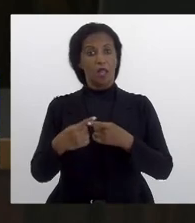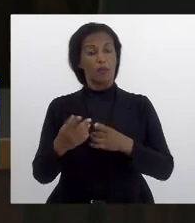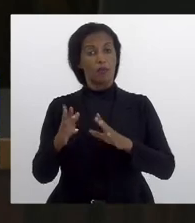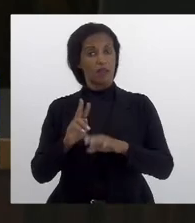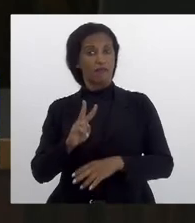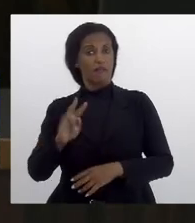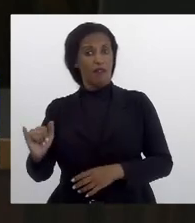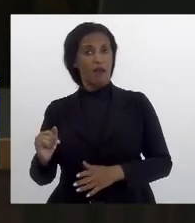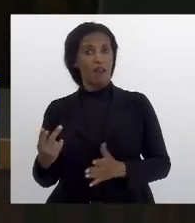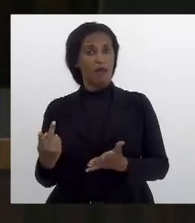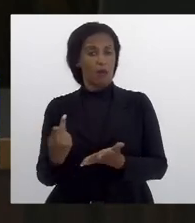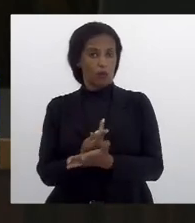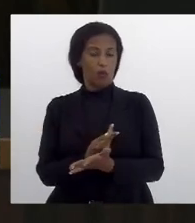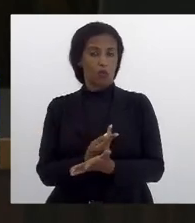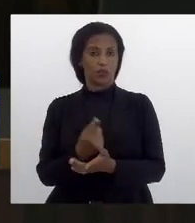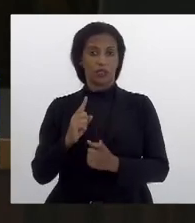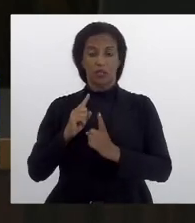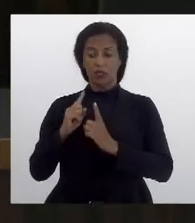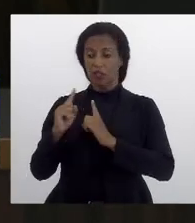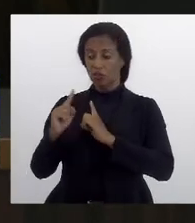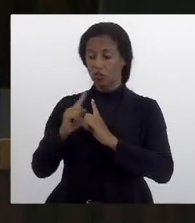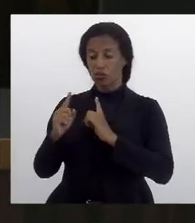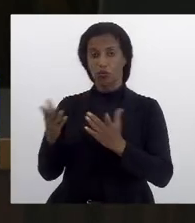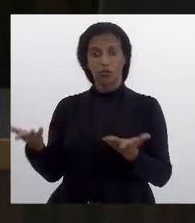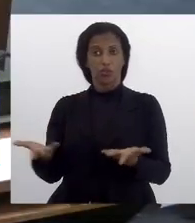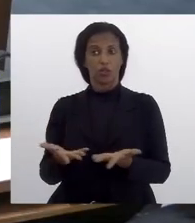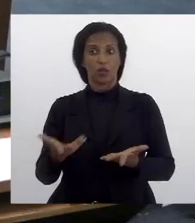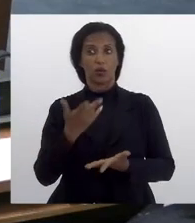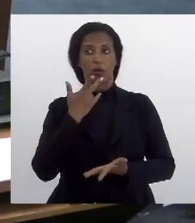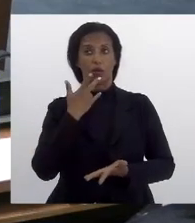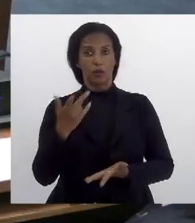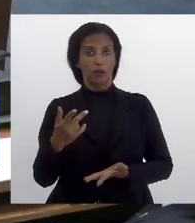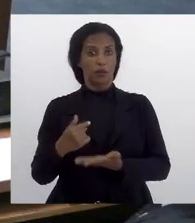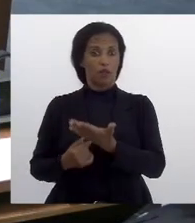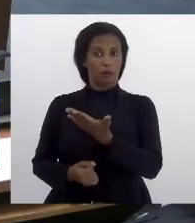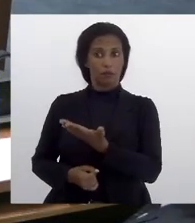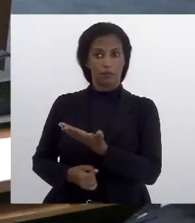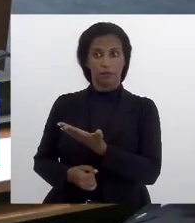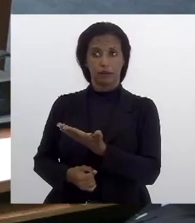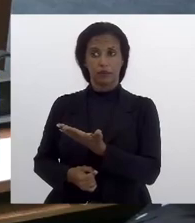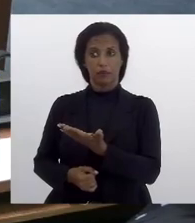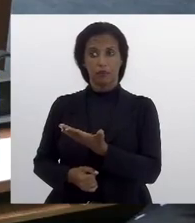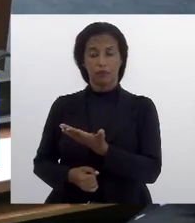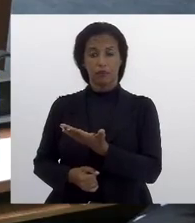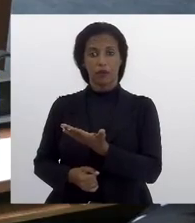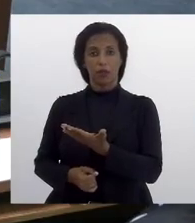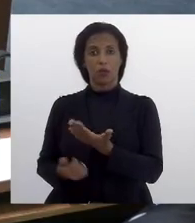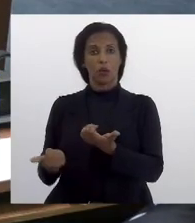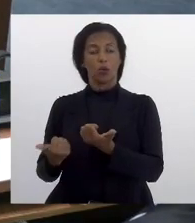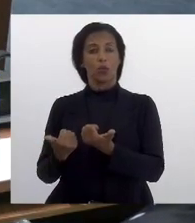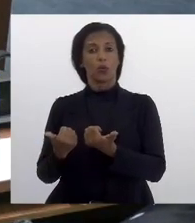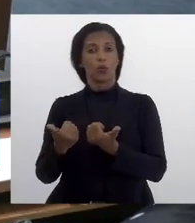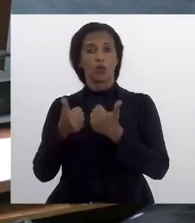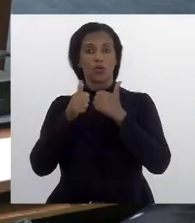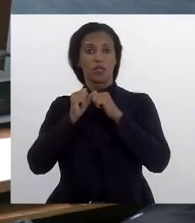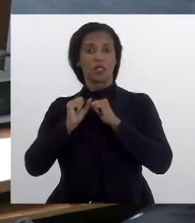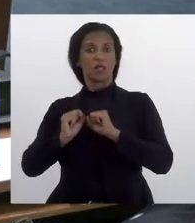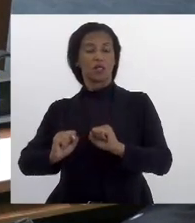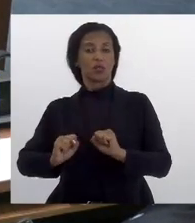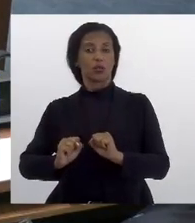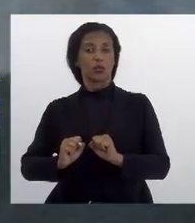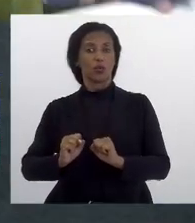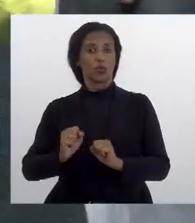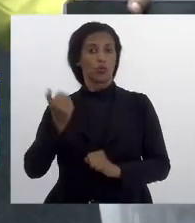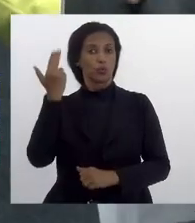sobre essa questão agora mesmo está discutindo uma questão vou falar agora com o Marquinho e com o Pratinha que assessor do Elomar Coelho que